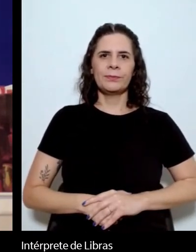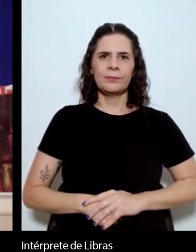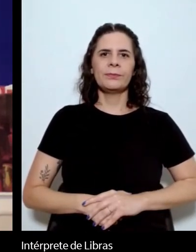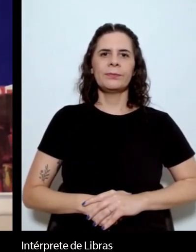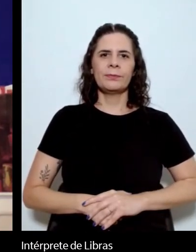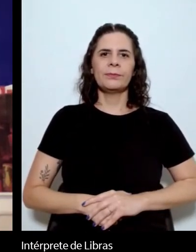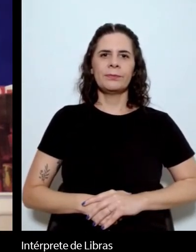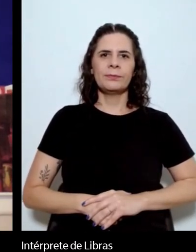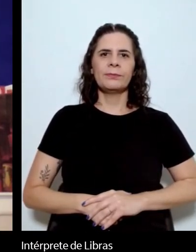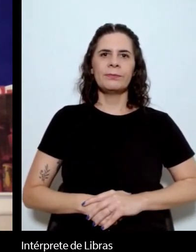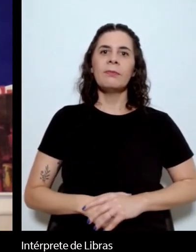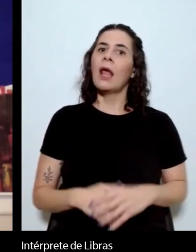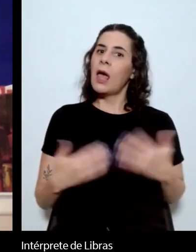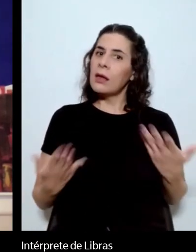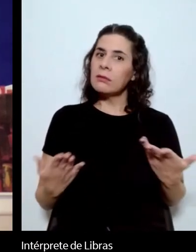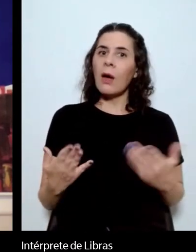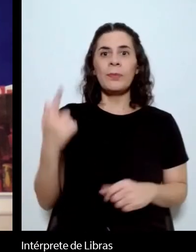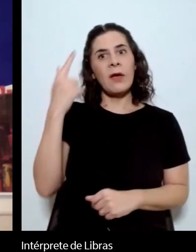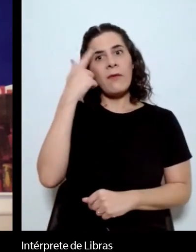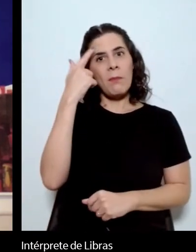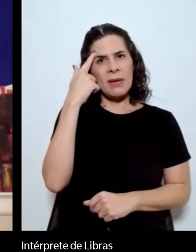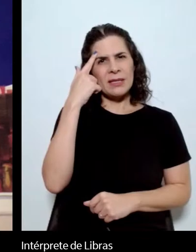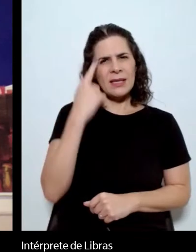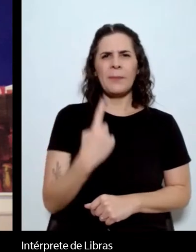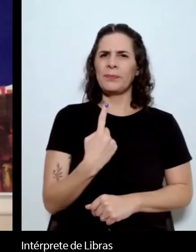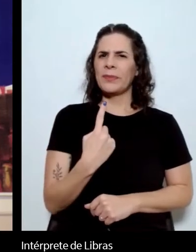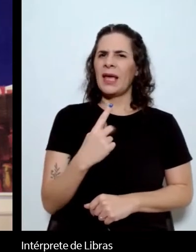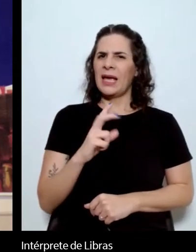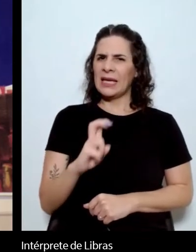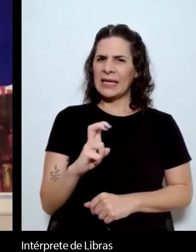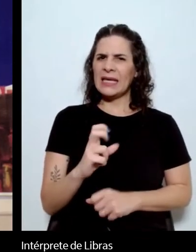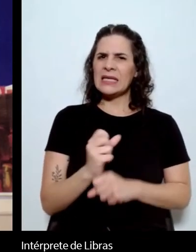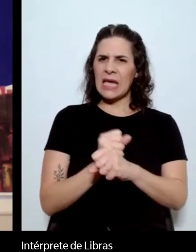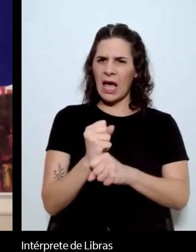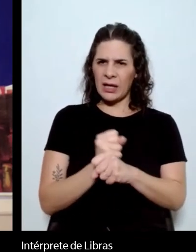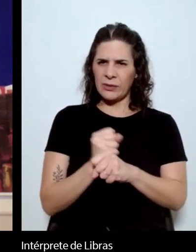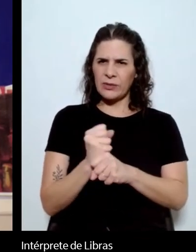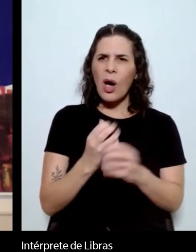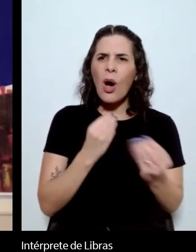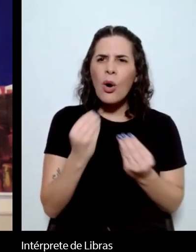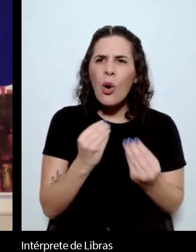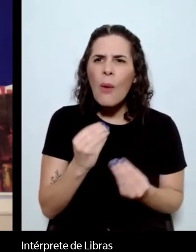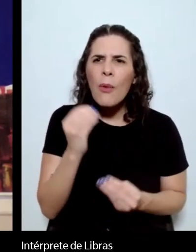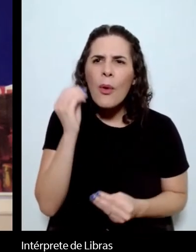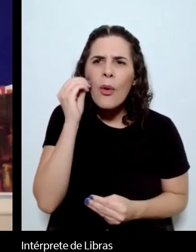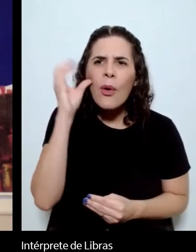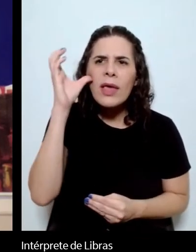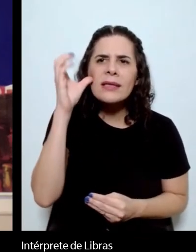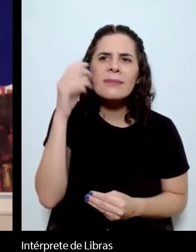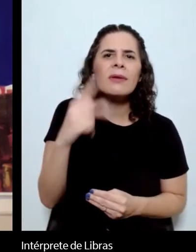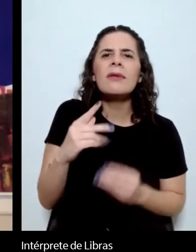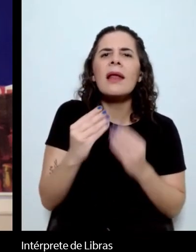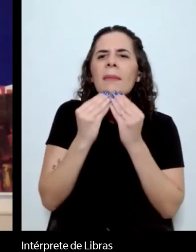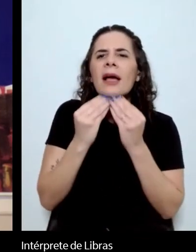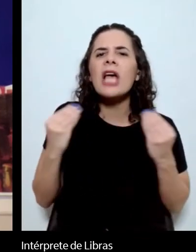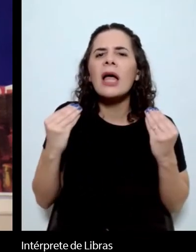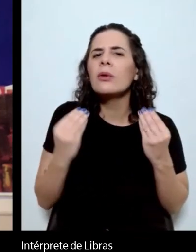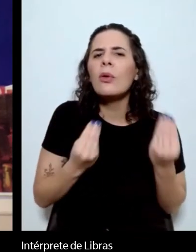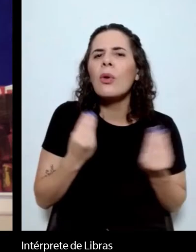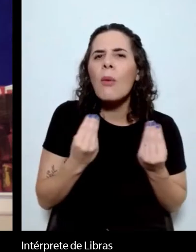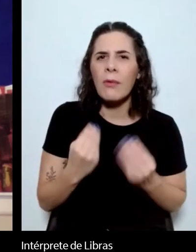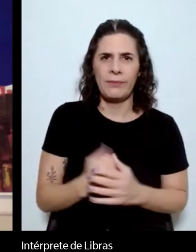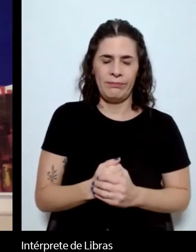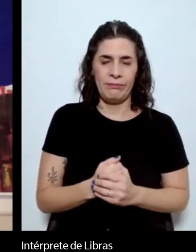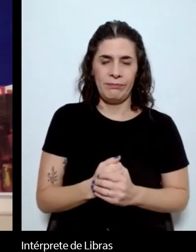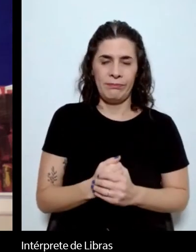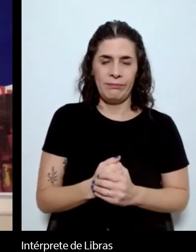anos. Como é o conhecimento de Machado de Assis na atualidade, mais ou menos. Então, nos últimos 15 anos, posso